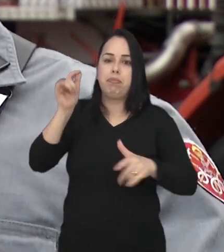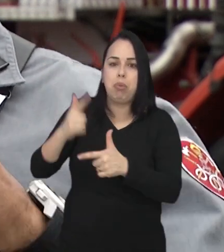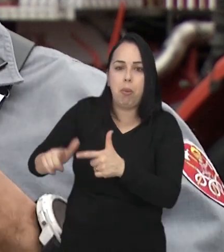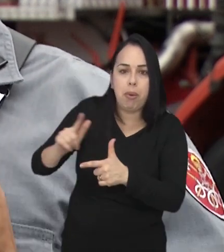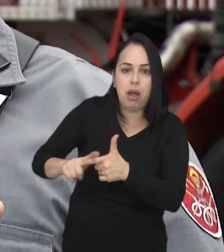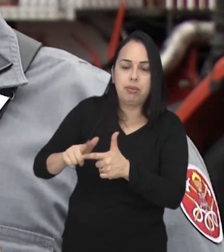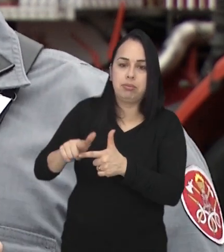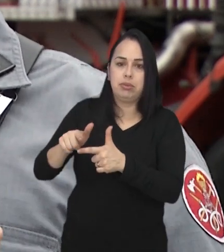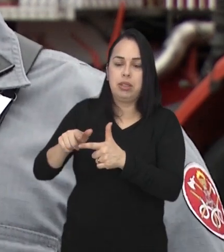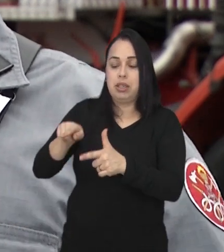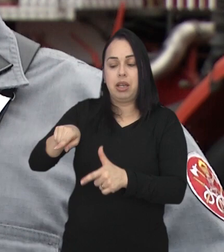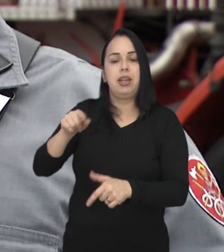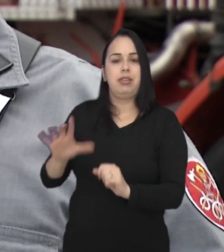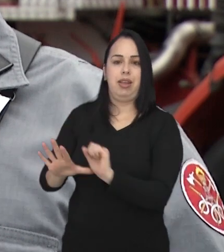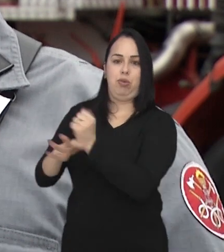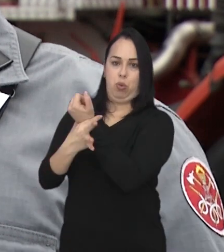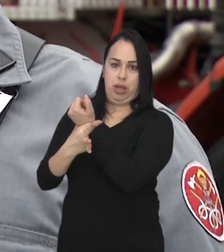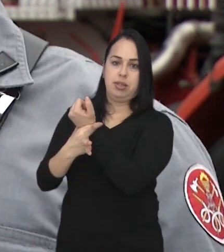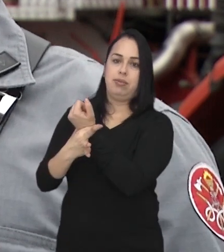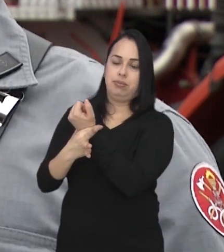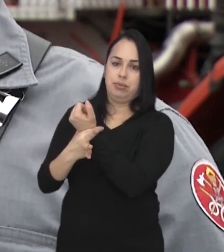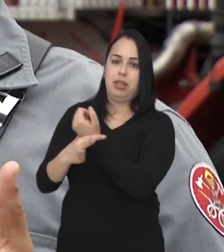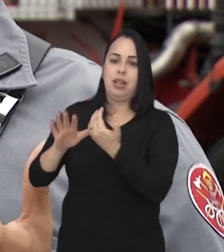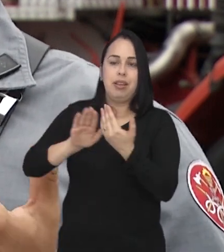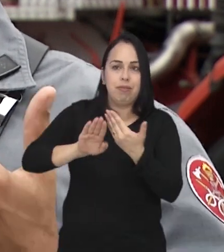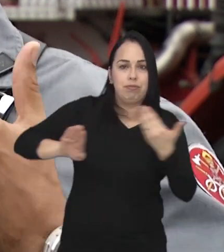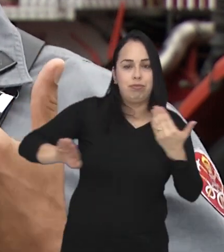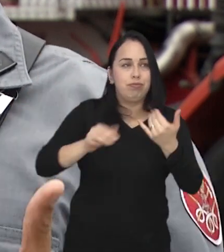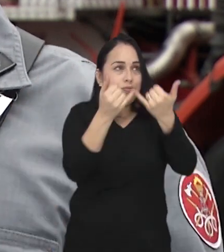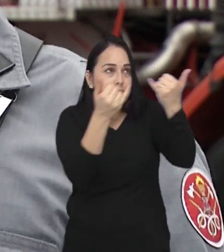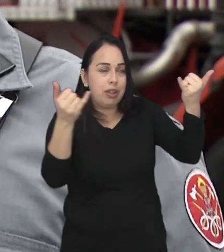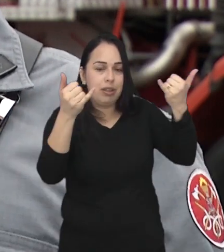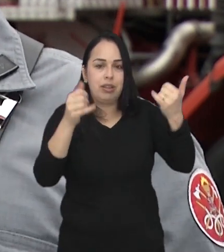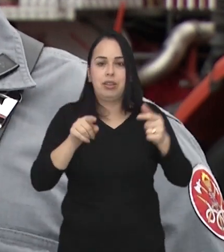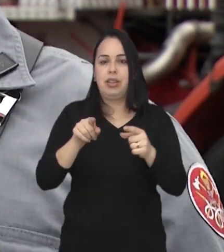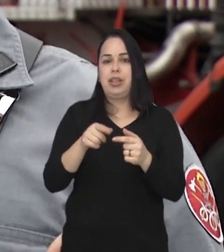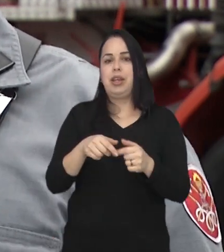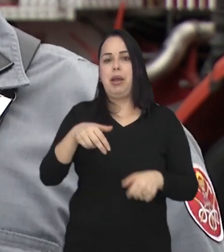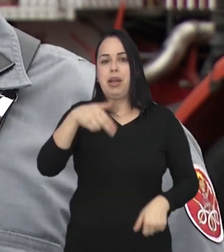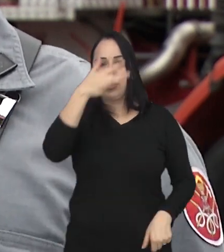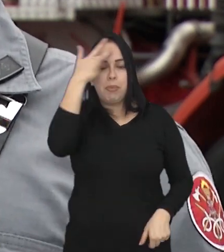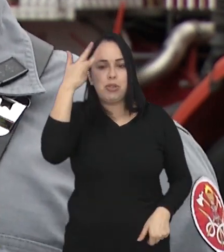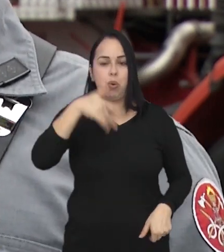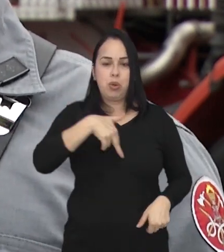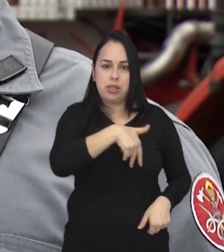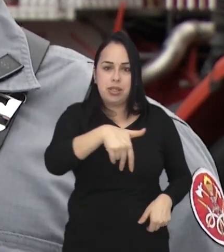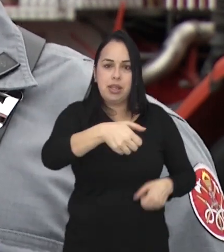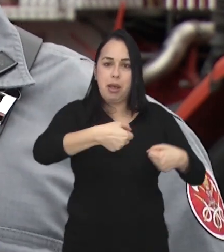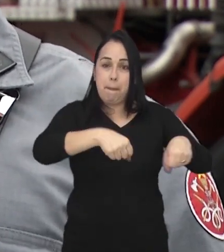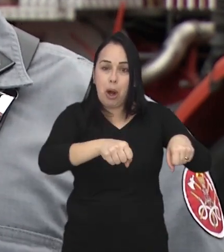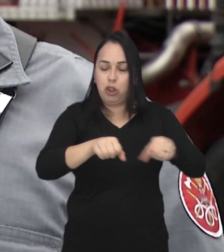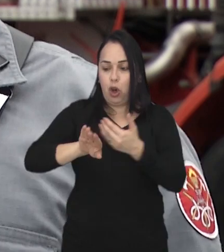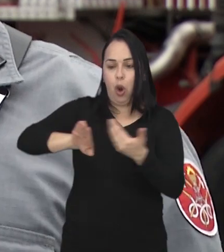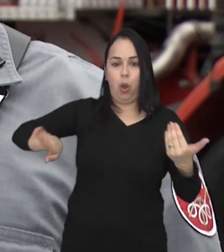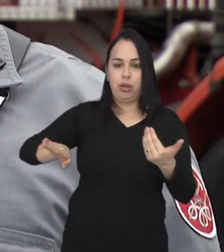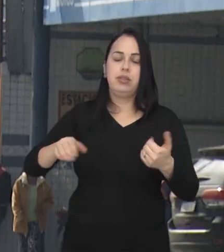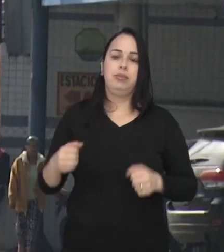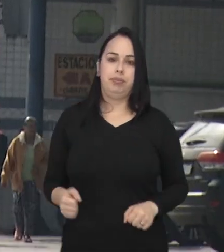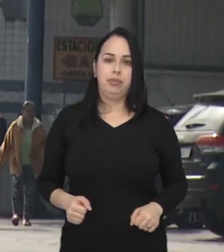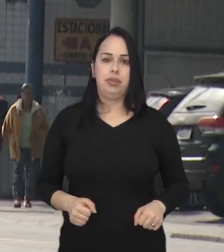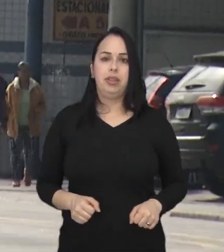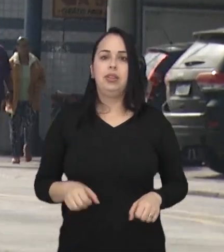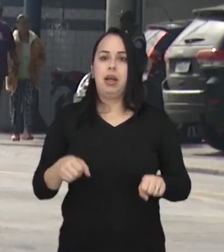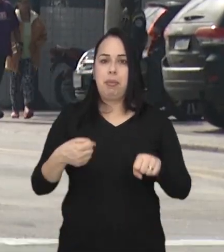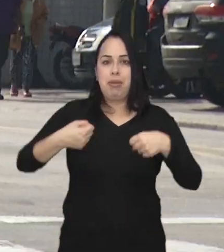para que você consiga fazer isso com muita segurança. Então, afastado de rede elétrica, afastado de tráfego de pessoas, de motocicletas.